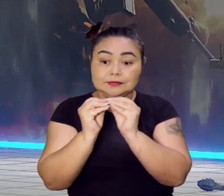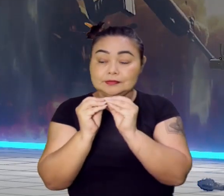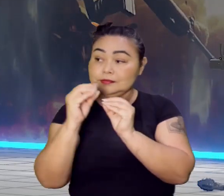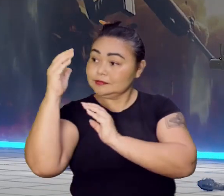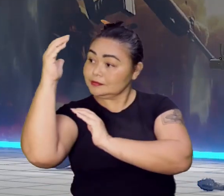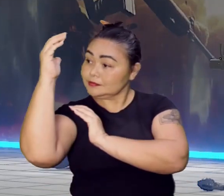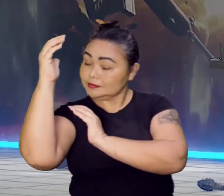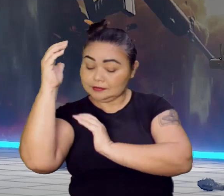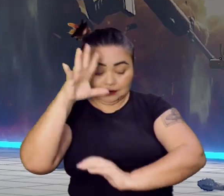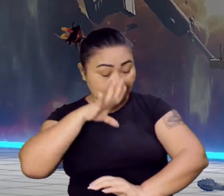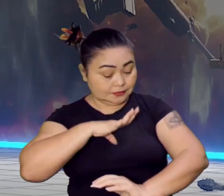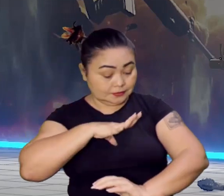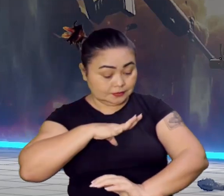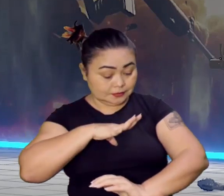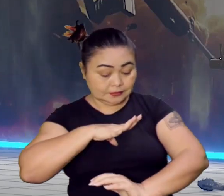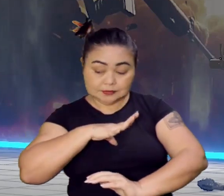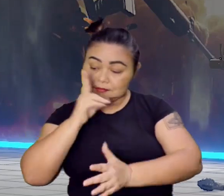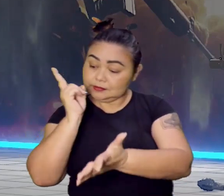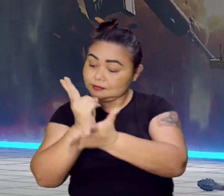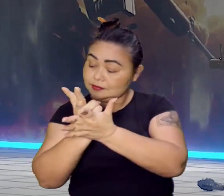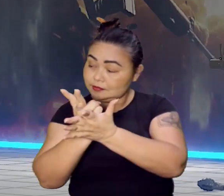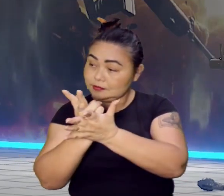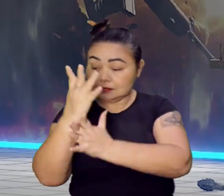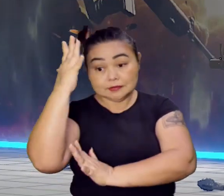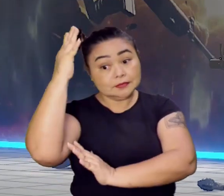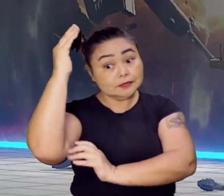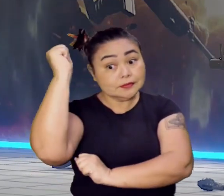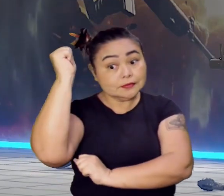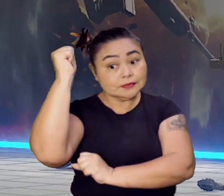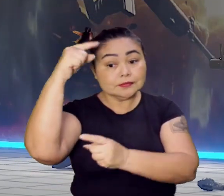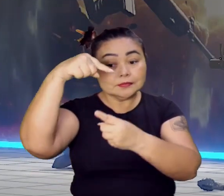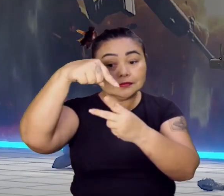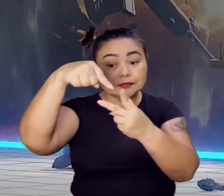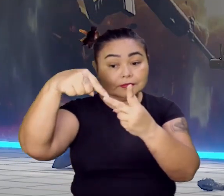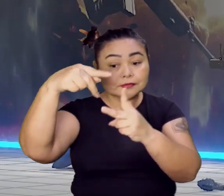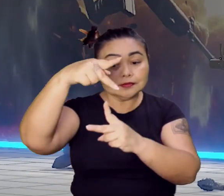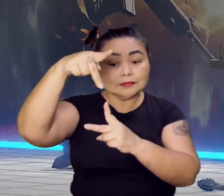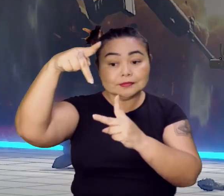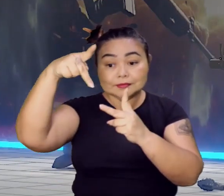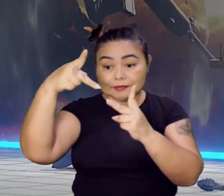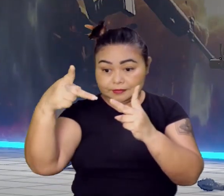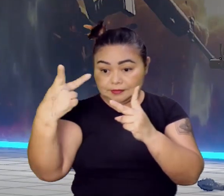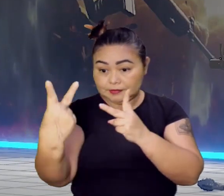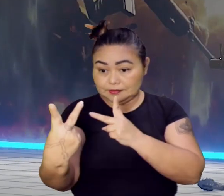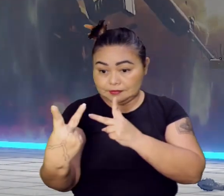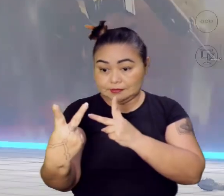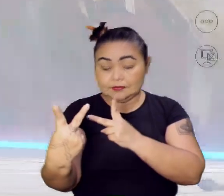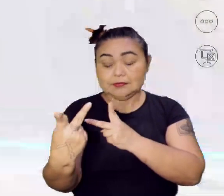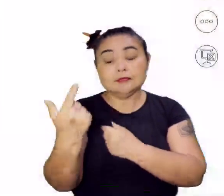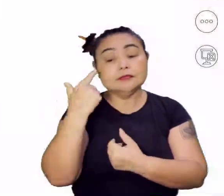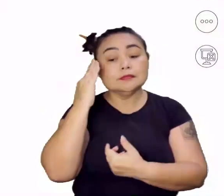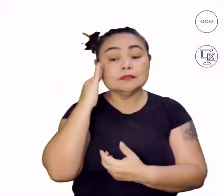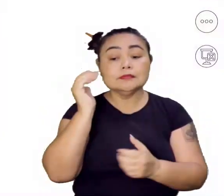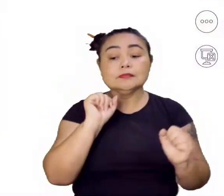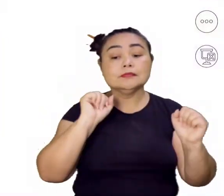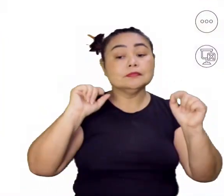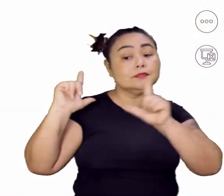o rei de Portugal é o mesmo rei da Espanha. Vamos entender isso aí? Na tela para vocês.